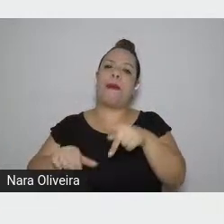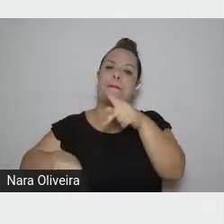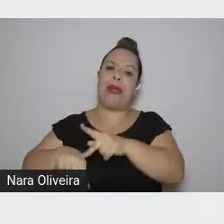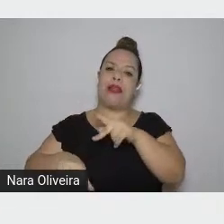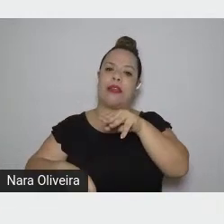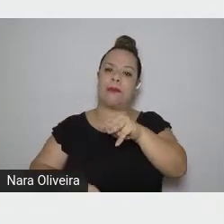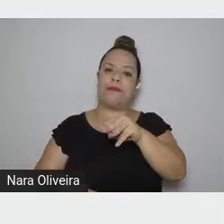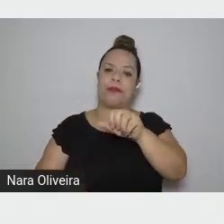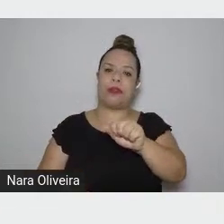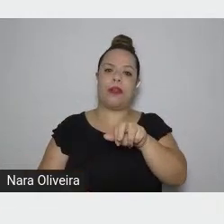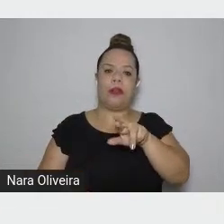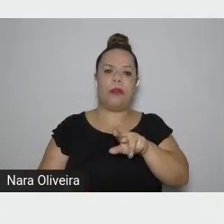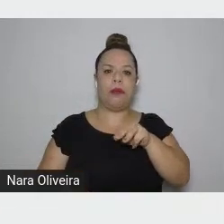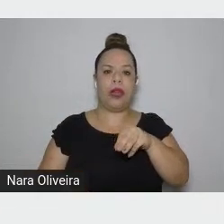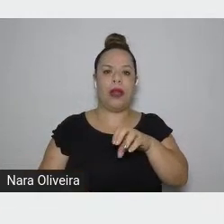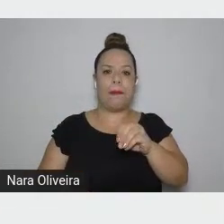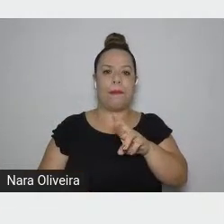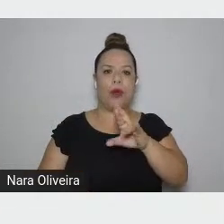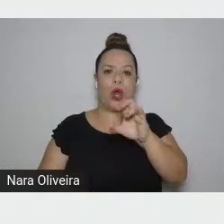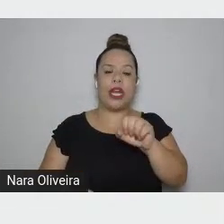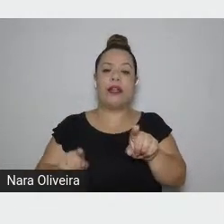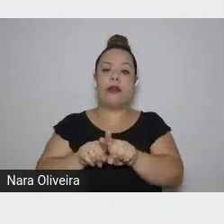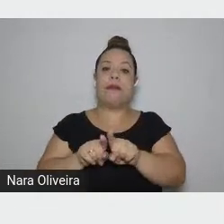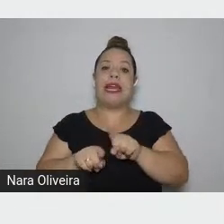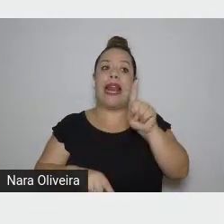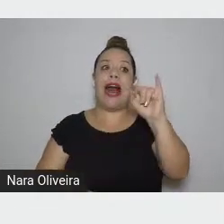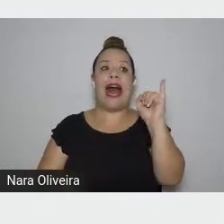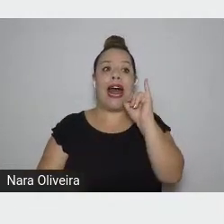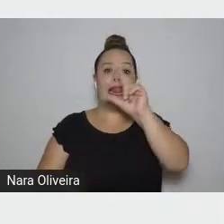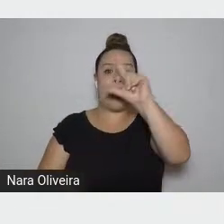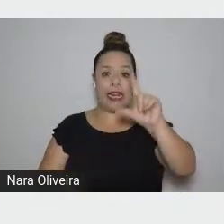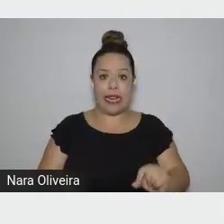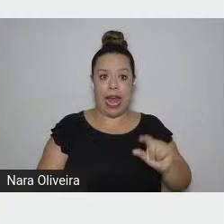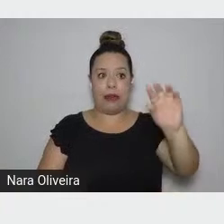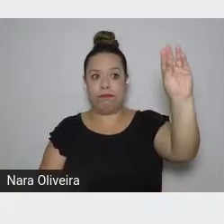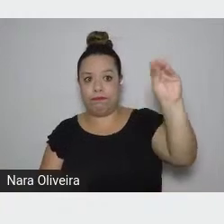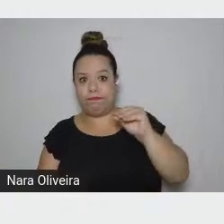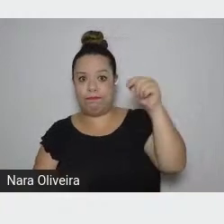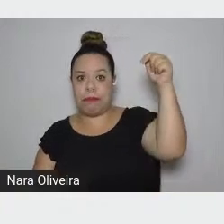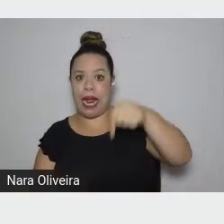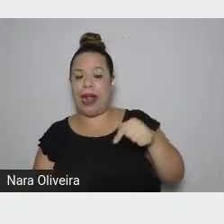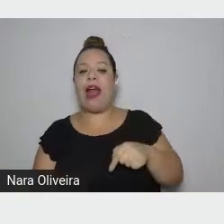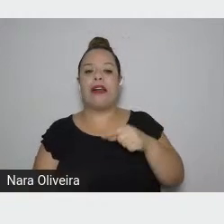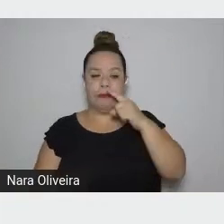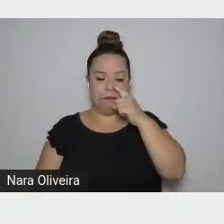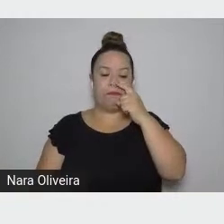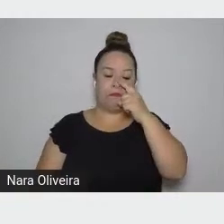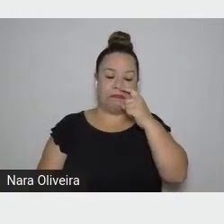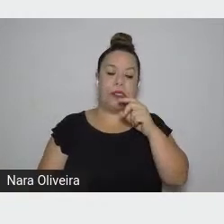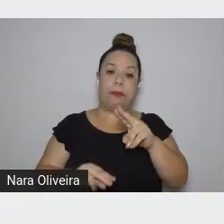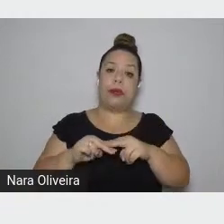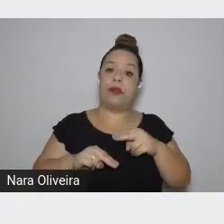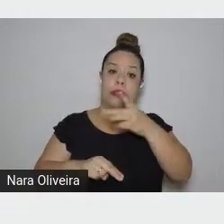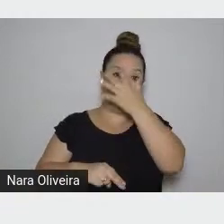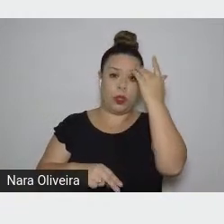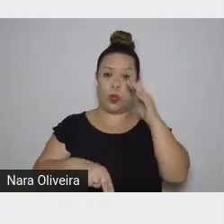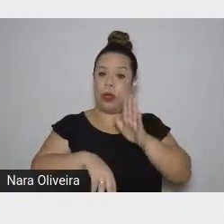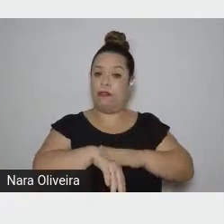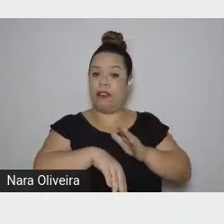obra de mãos camponesas que construíram